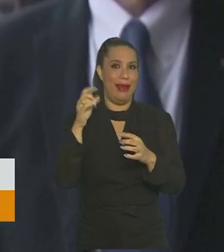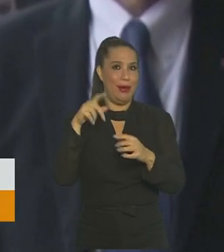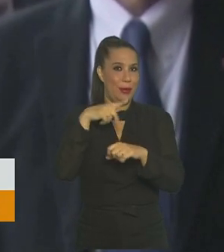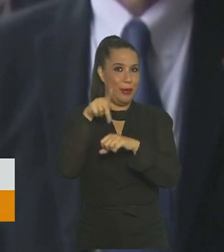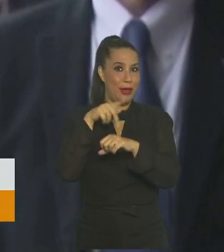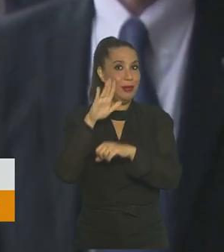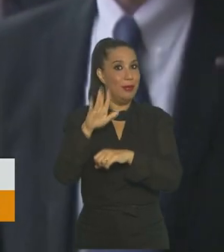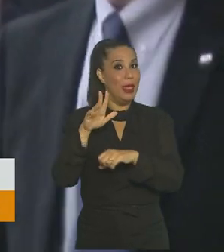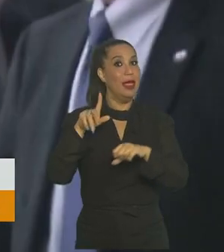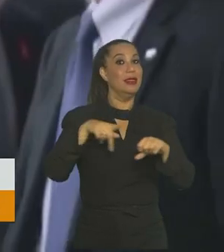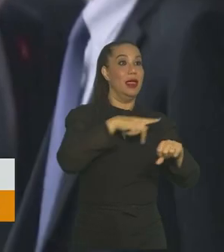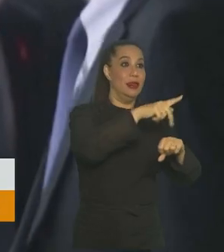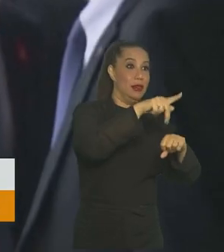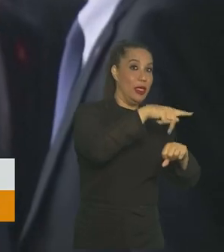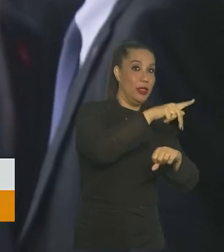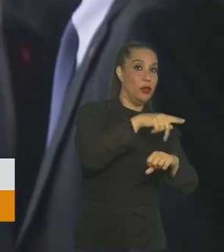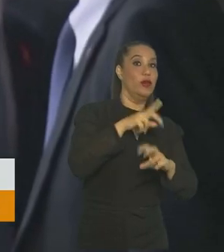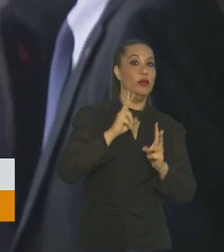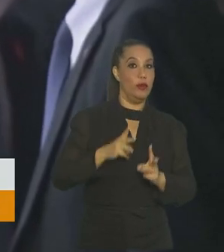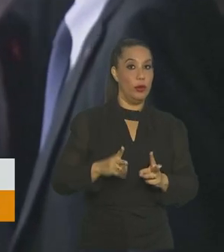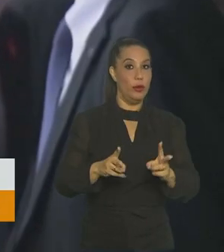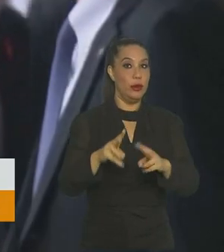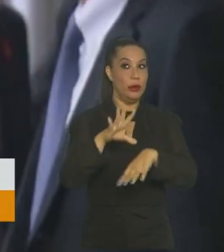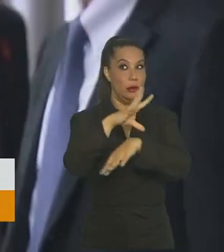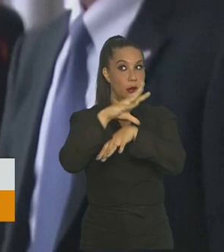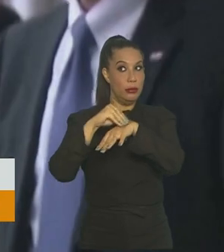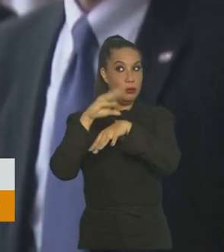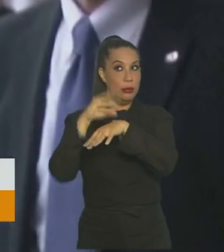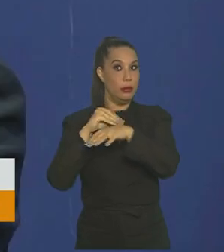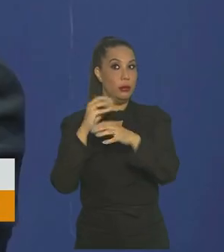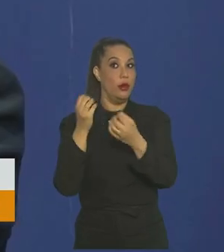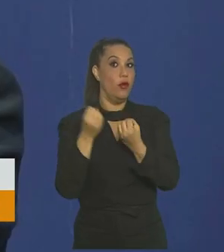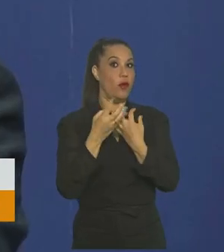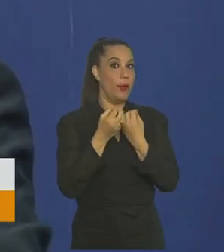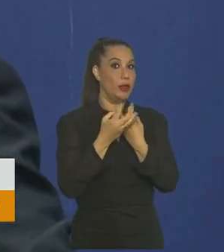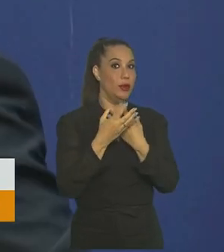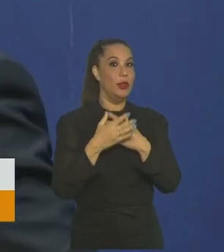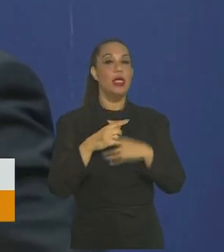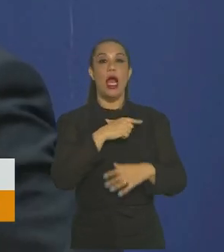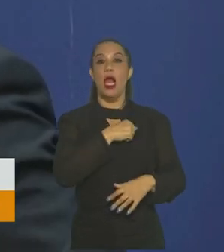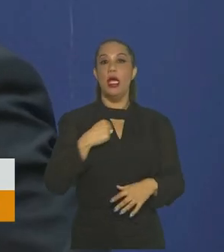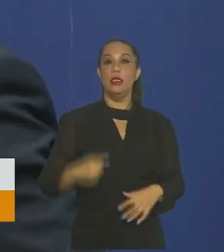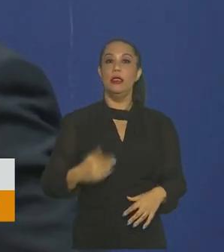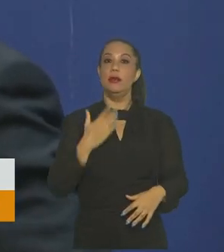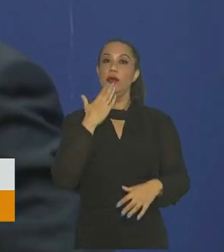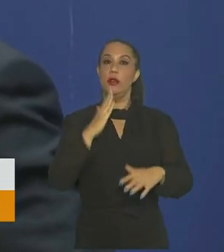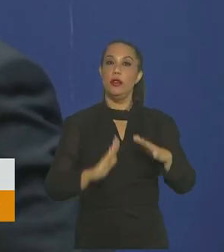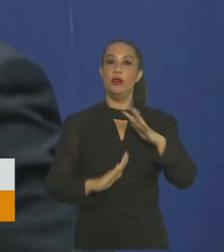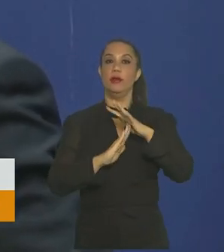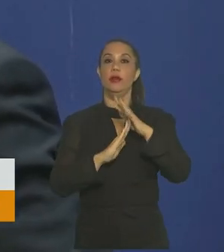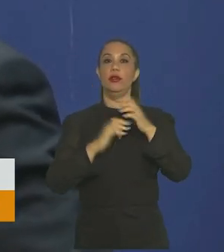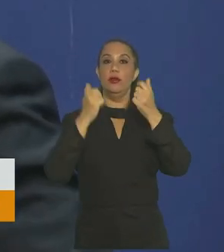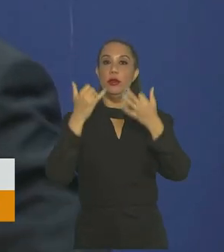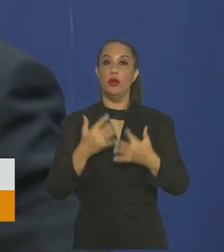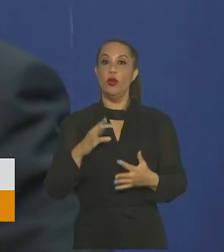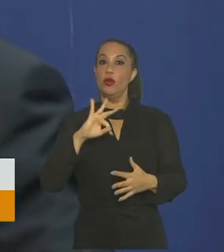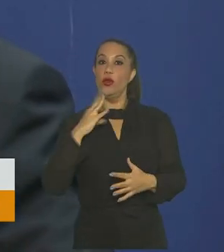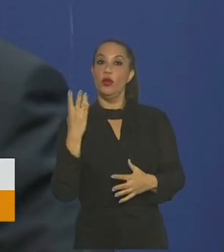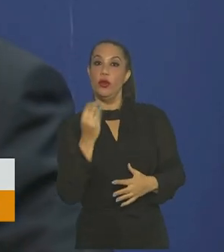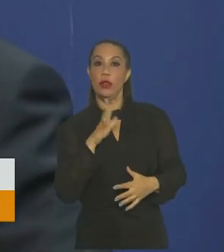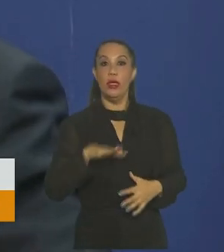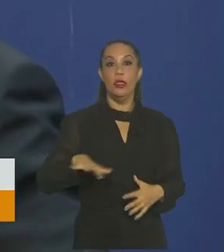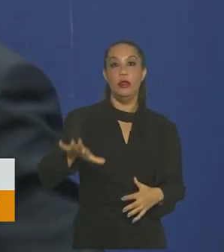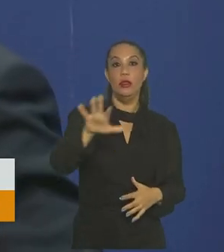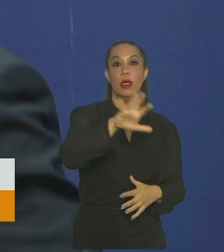mas que as nações devem continuar coletando informações. A China pediu restrições e disse que toda a região